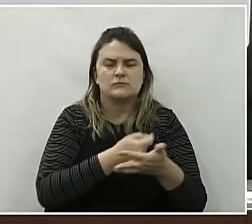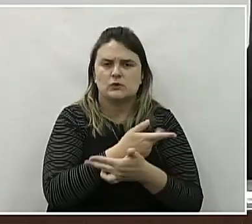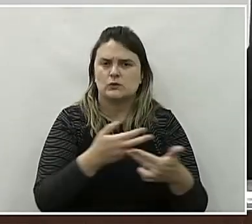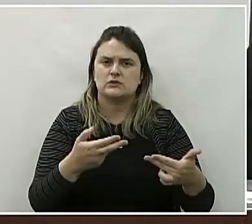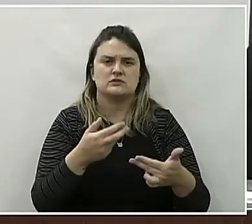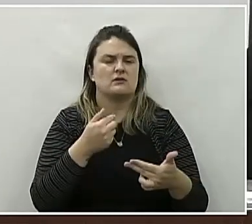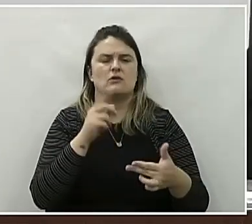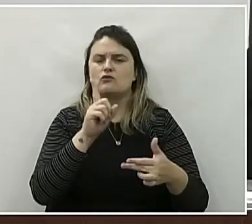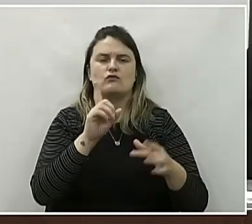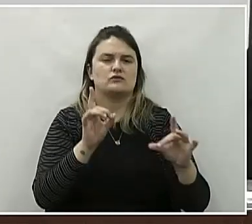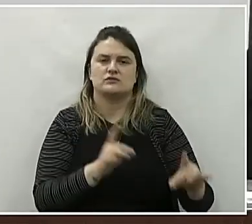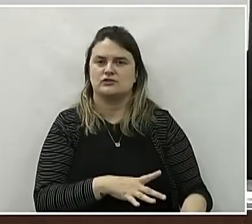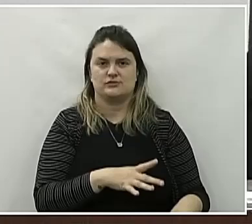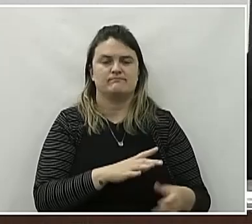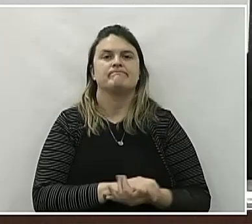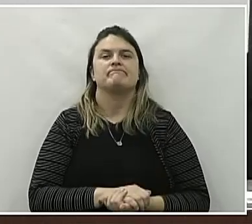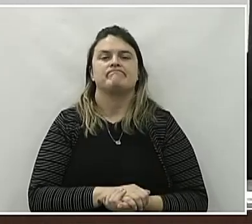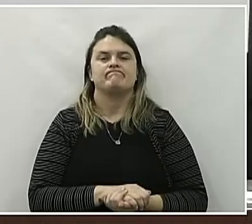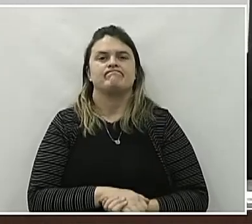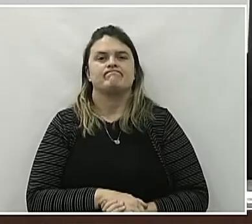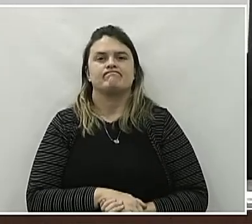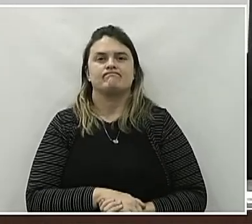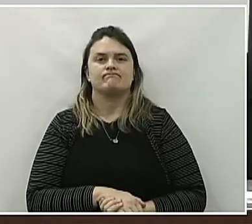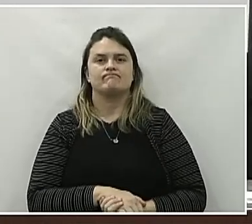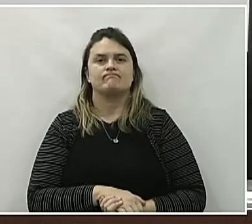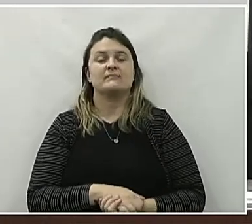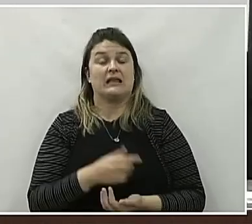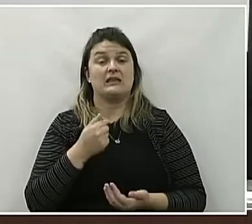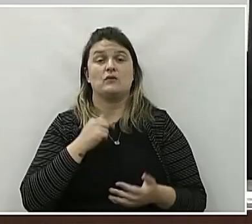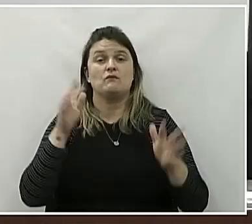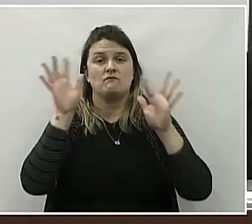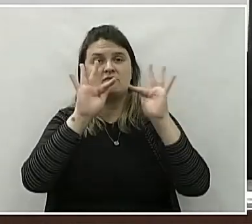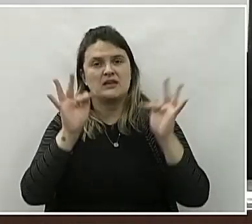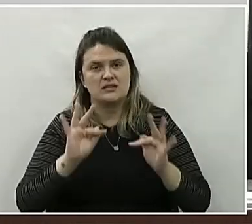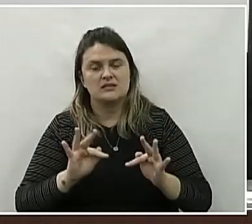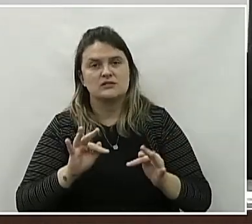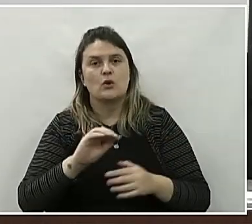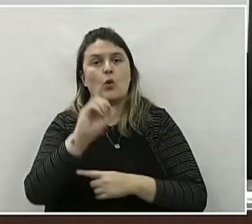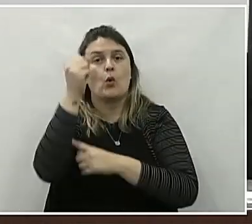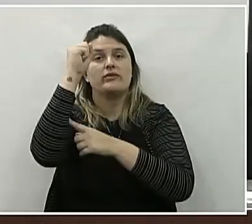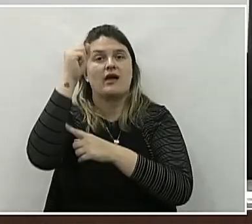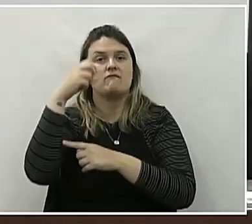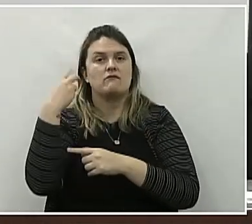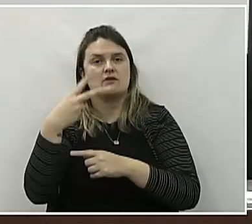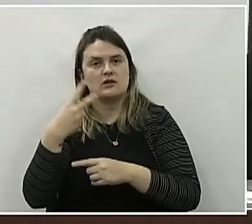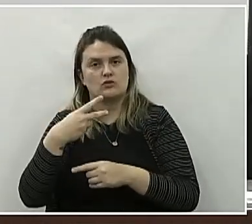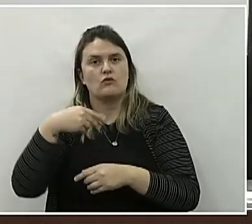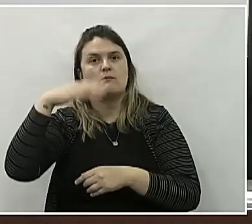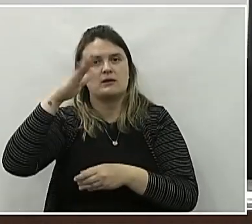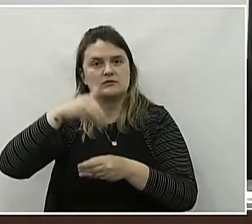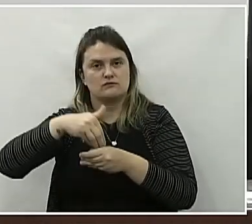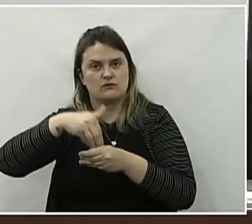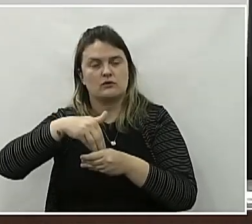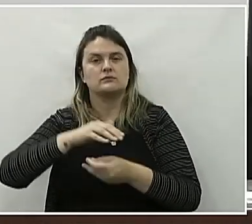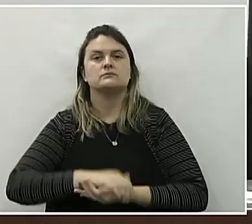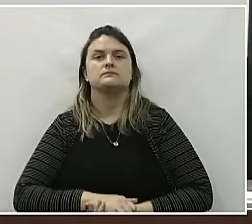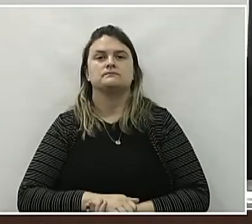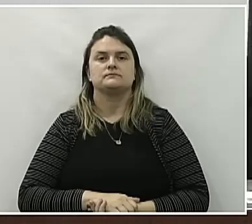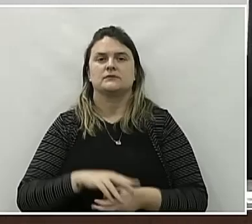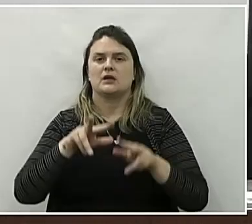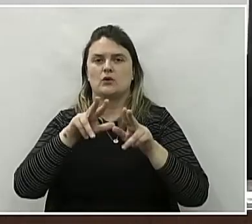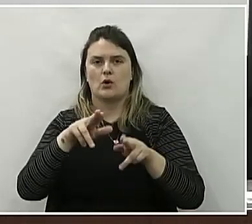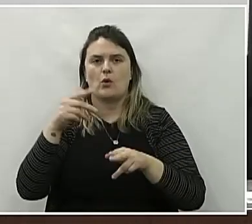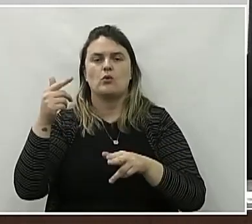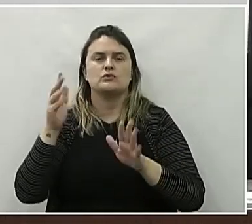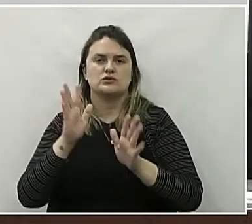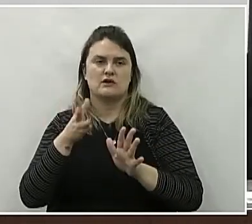vai ser diferente. Fiquei feliz de ser o oitavo vereador mais votado, assim como